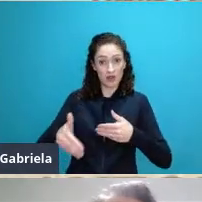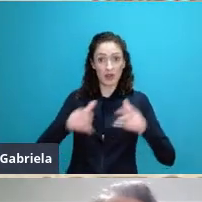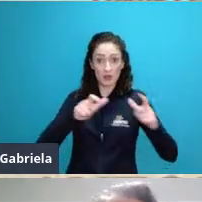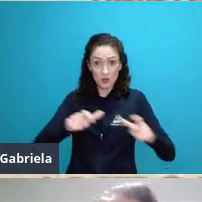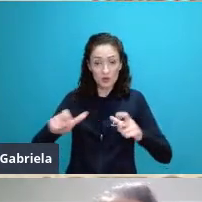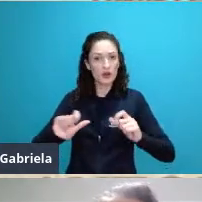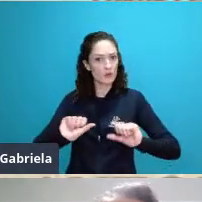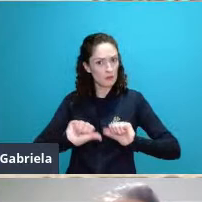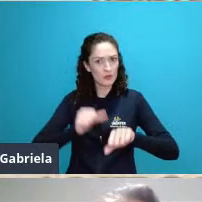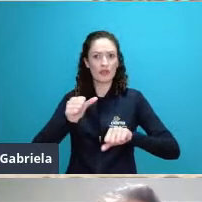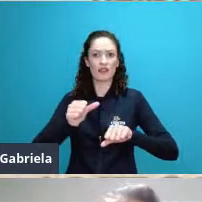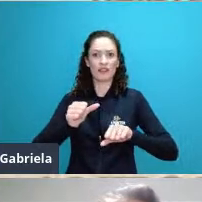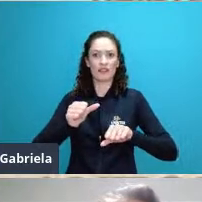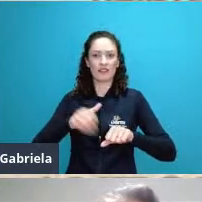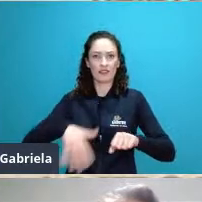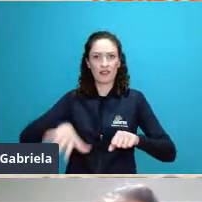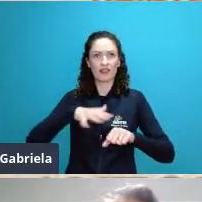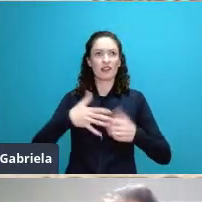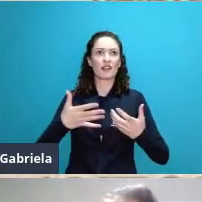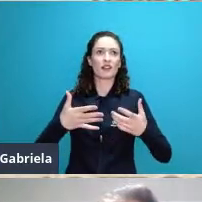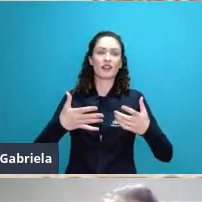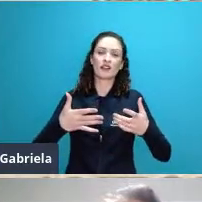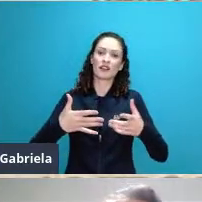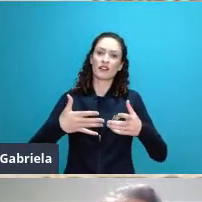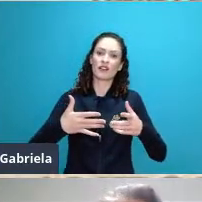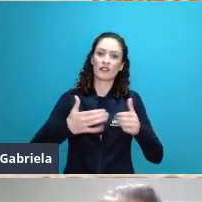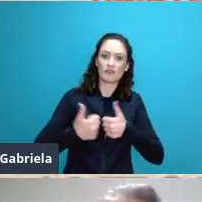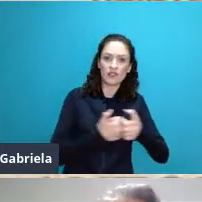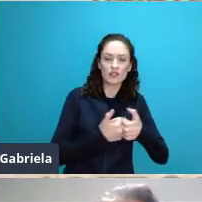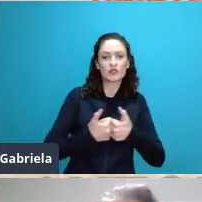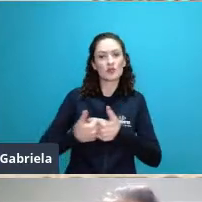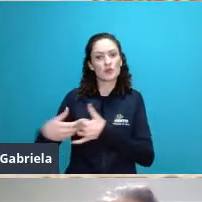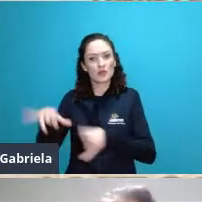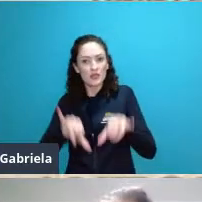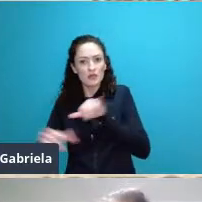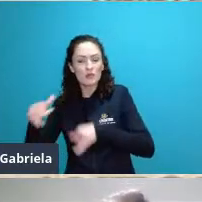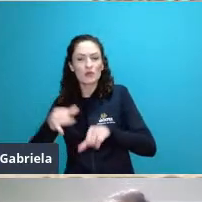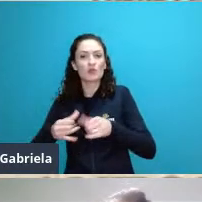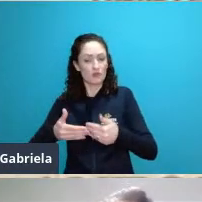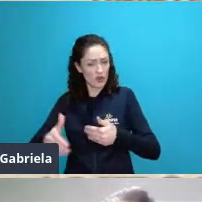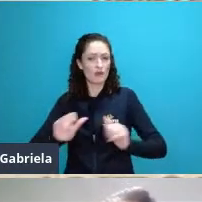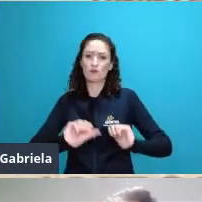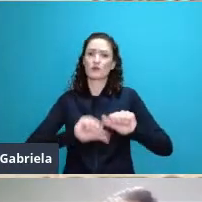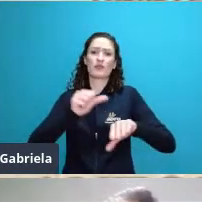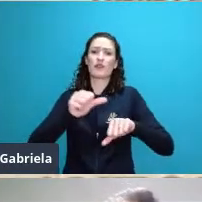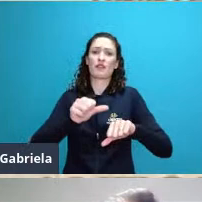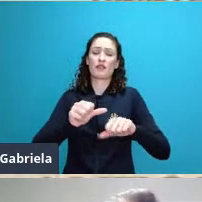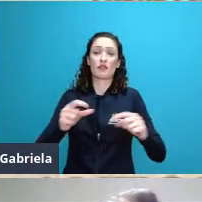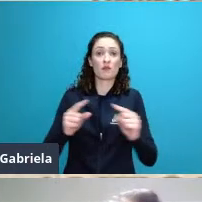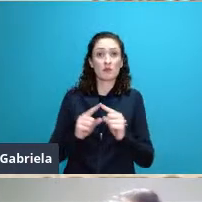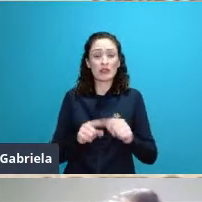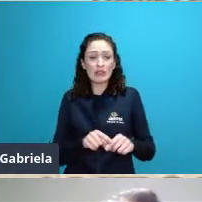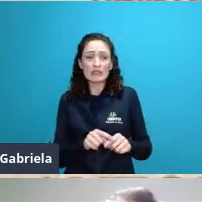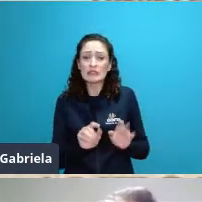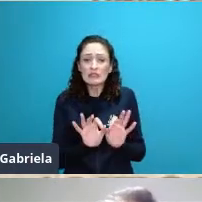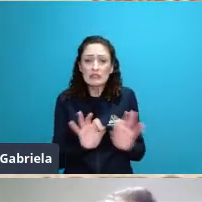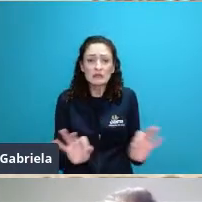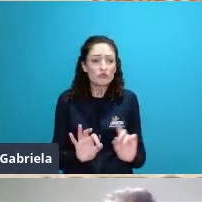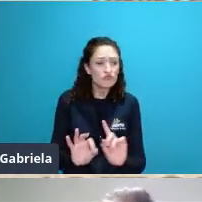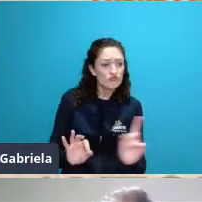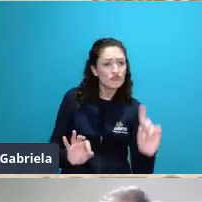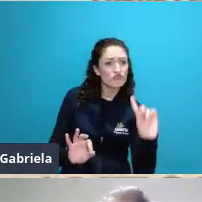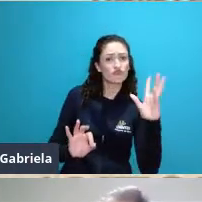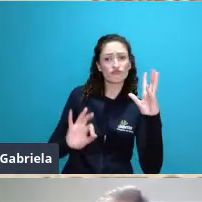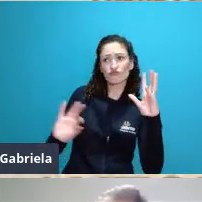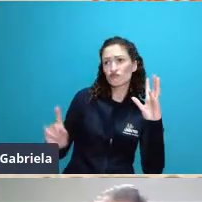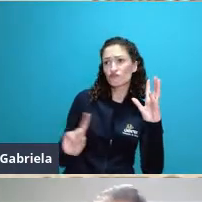biológico dando lugar a novas espécies que vão suceder essas espécies mais simples e isso ao longo do tempo